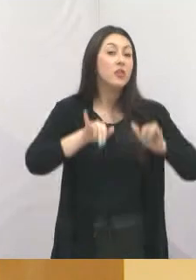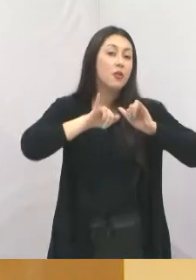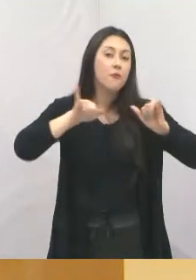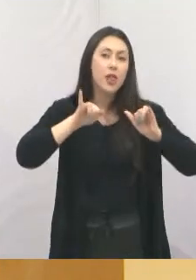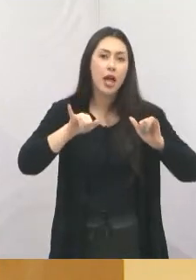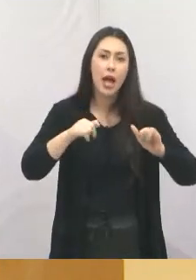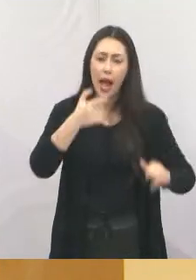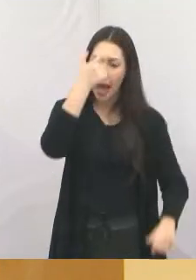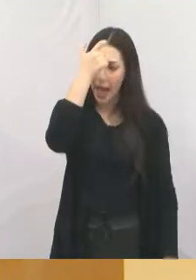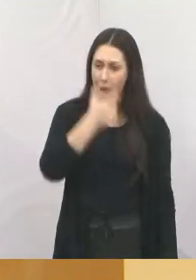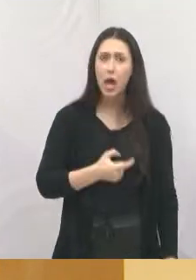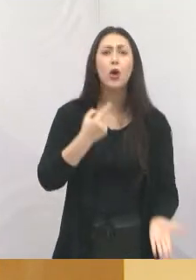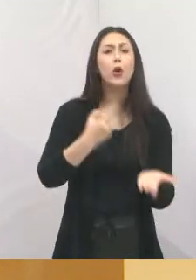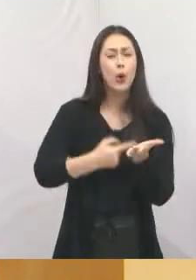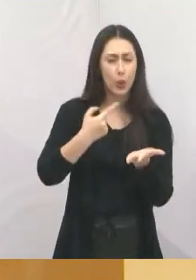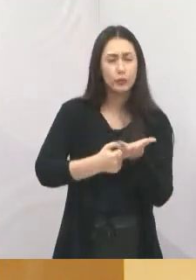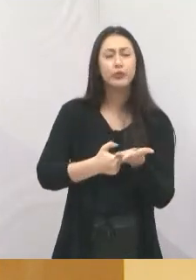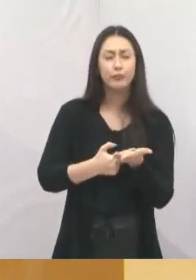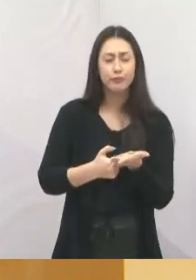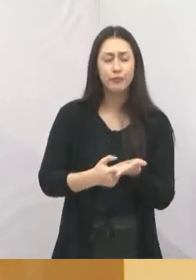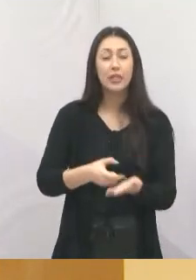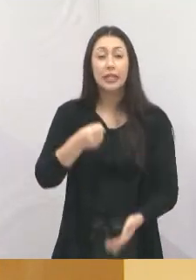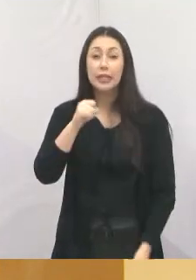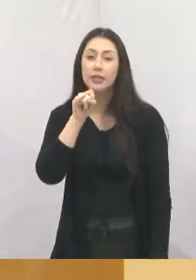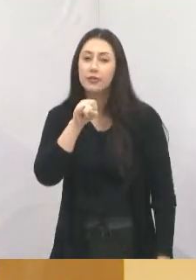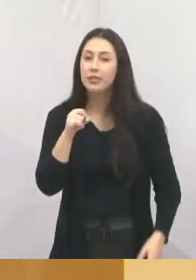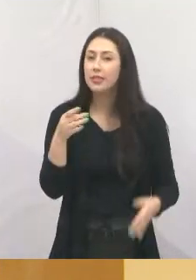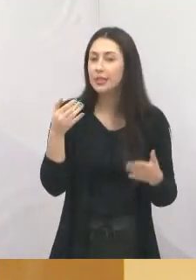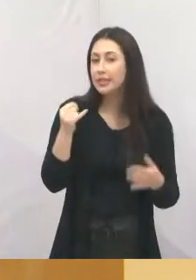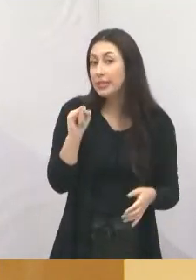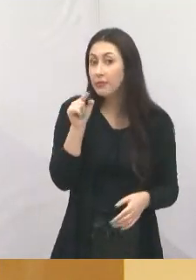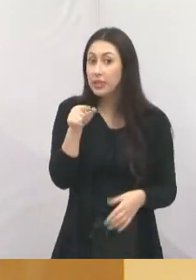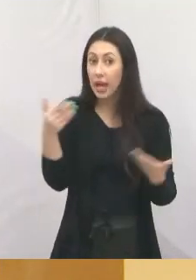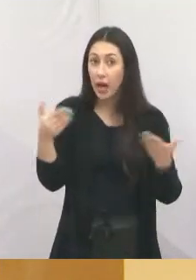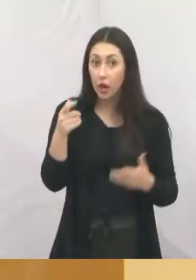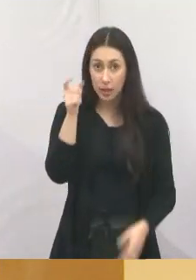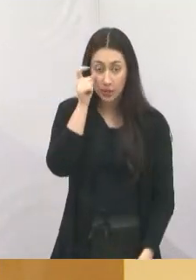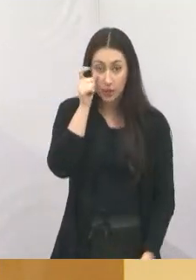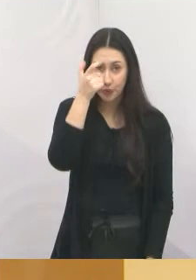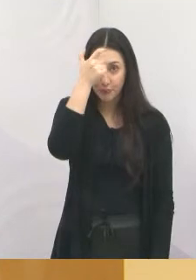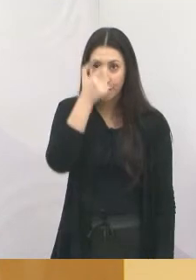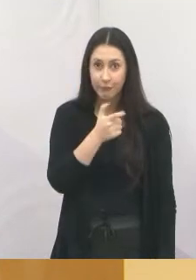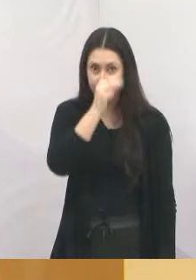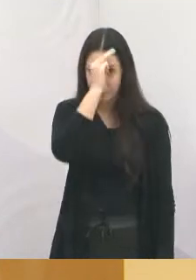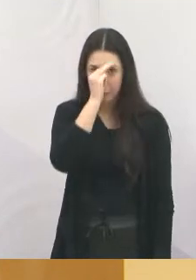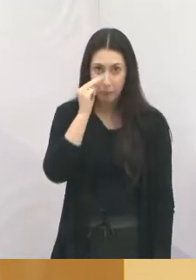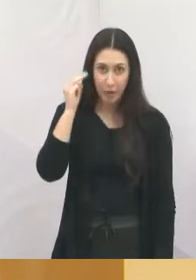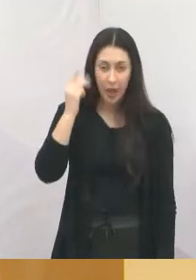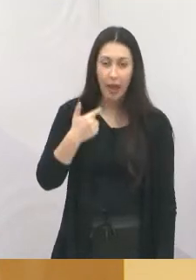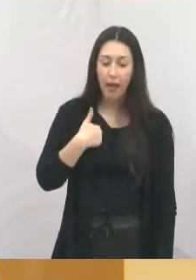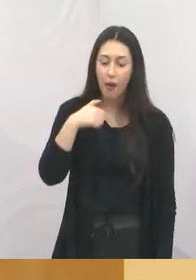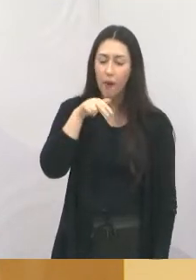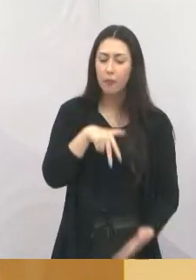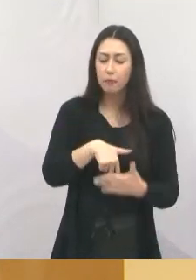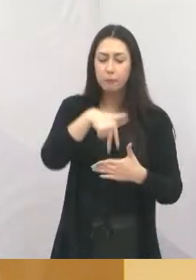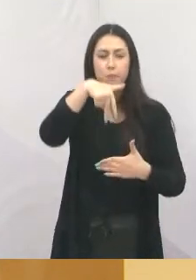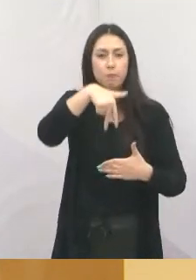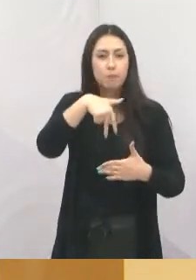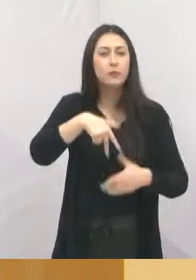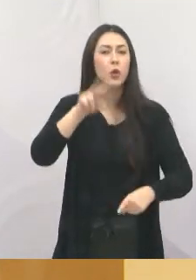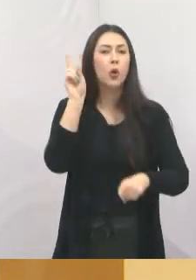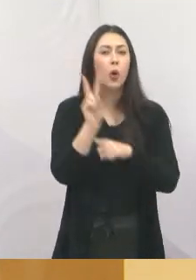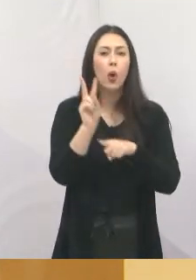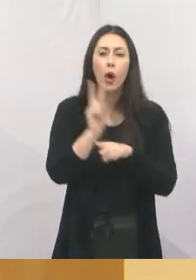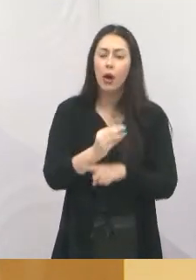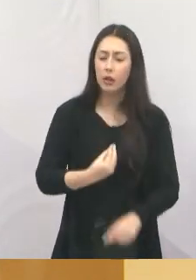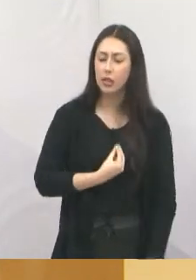conte com essa vereadora, para quem está assistindo agora, eu sou a Maria Amélia, estou aqui, vim para esta casa em defesa da vida